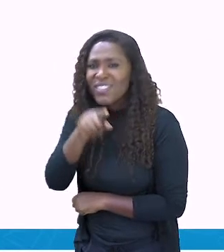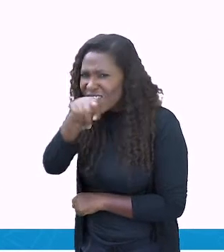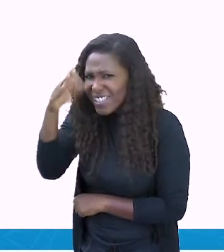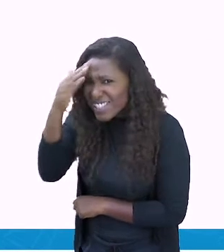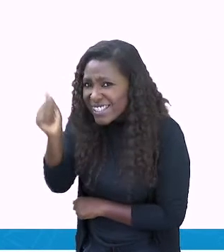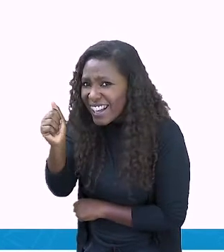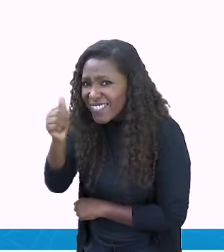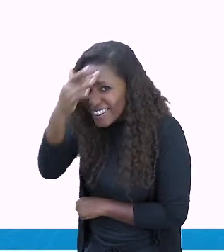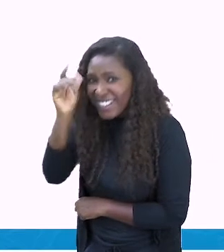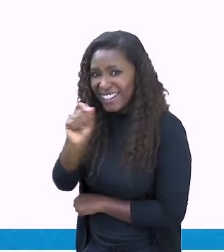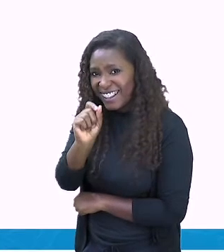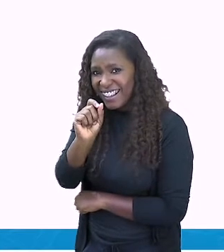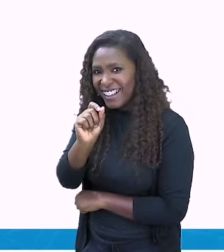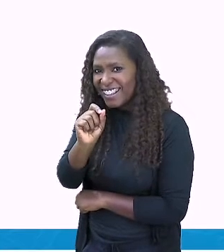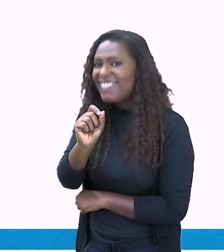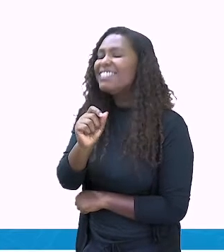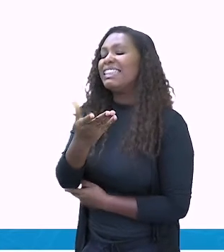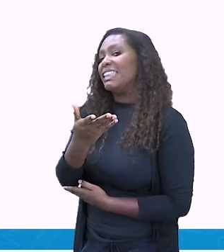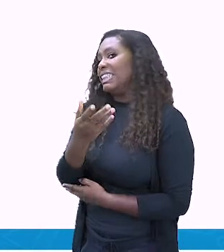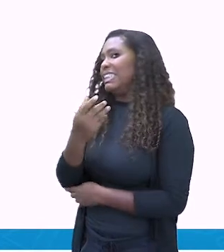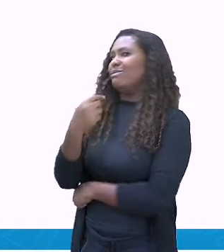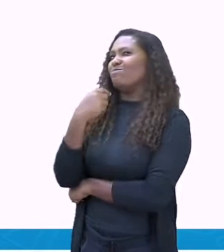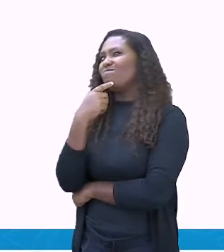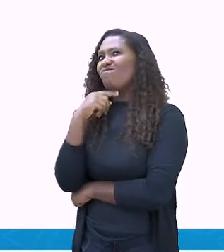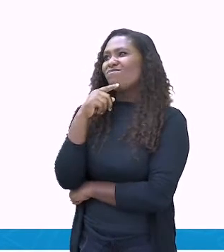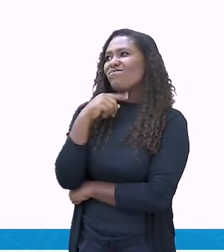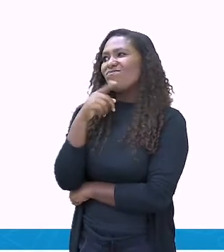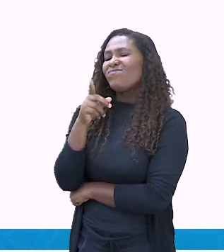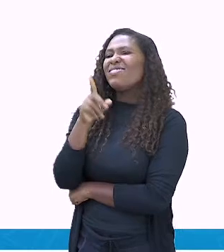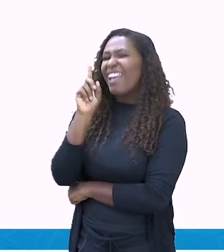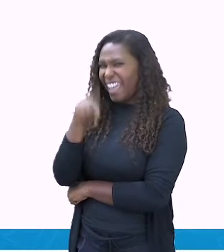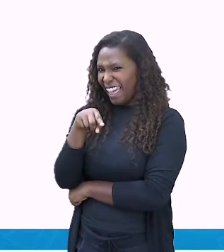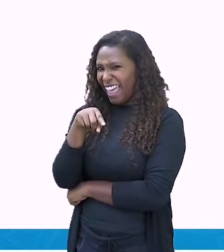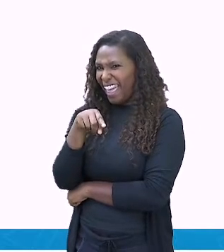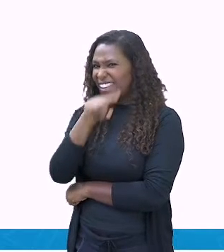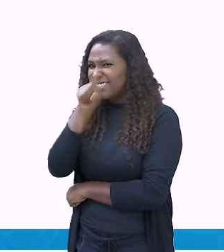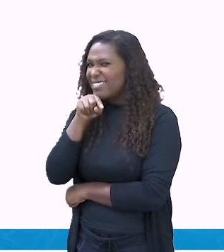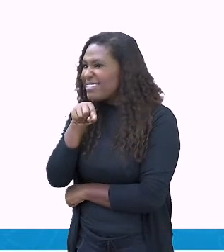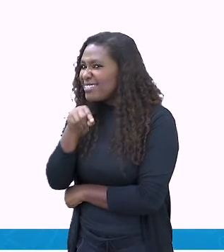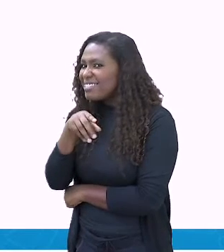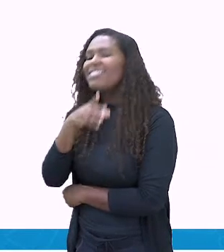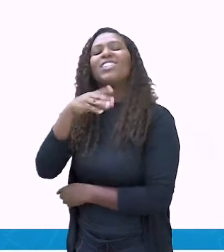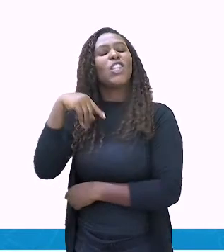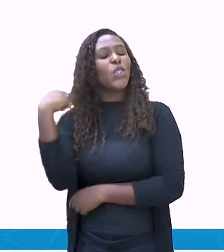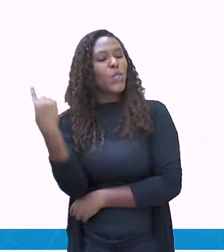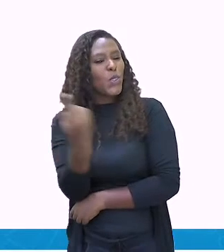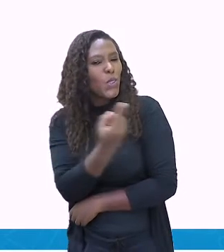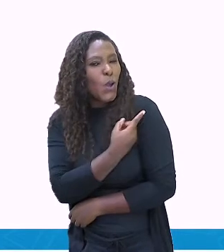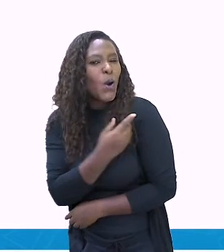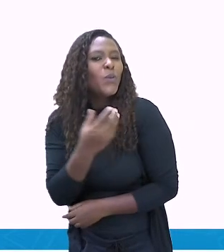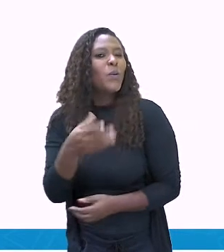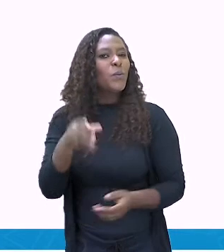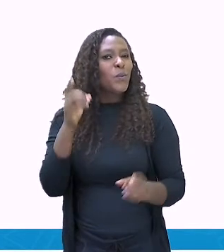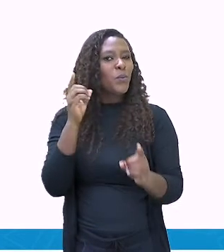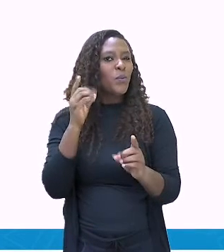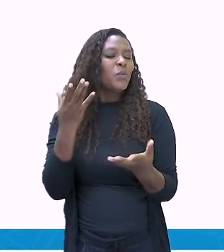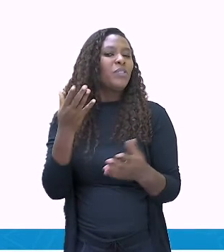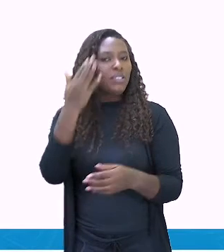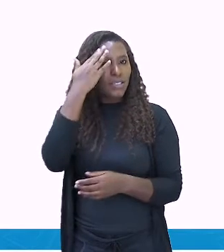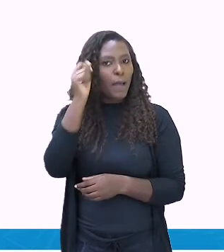Será? Que é esse que você está pensando aí, que você falou aí? Vamos descobrir no final da nossa aula.